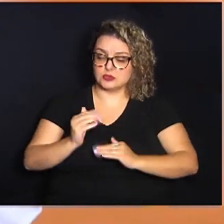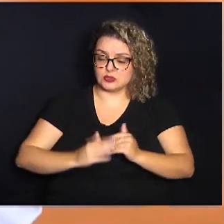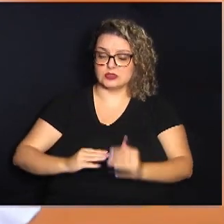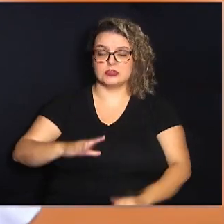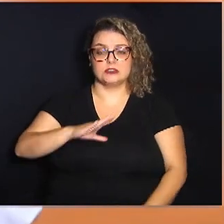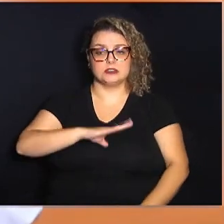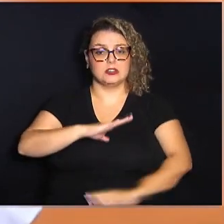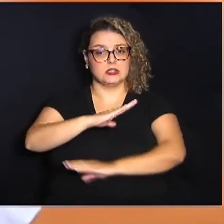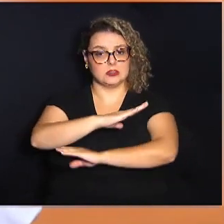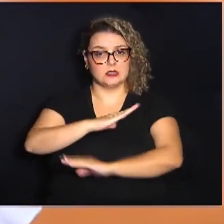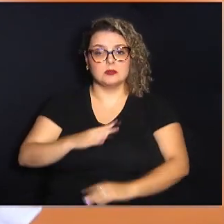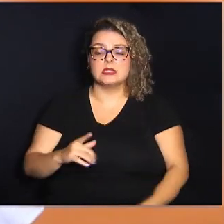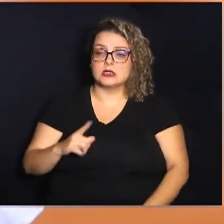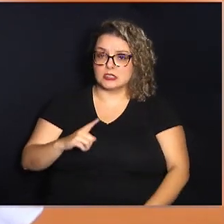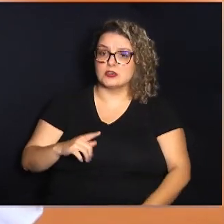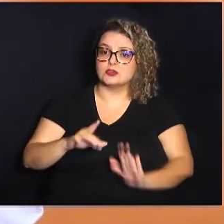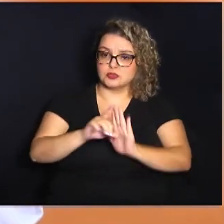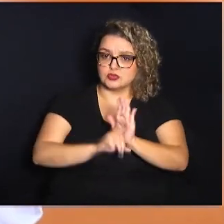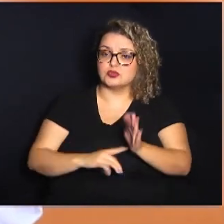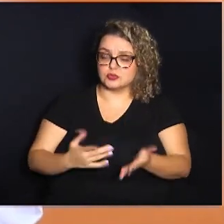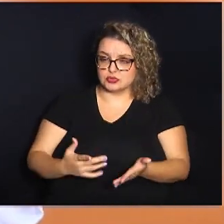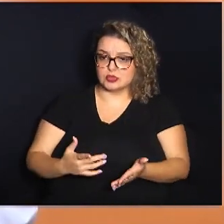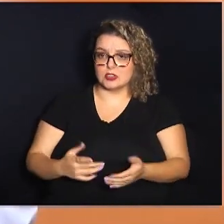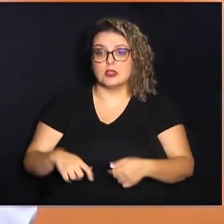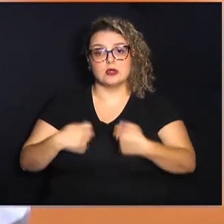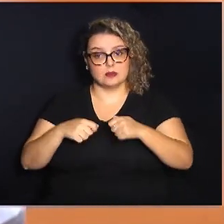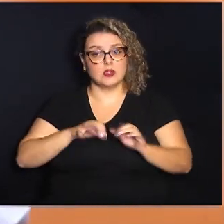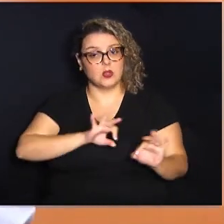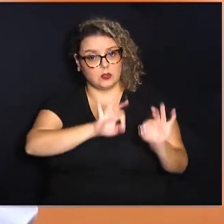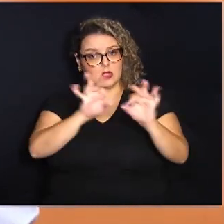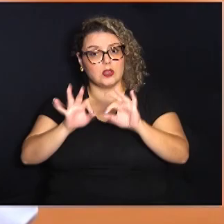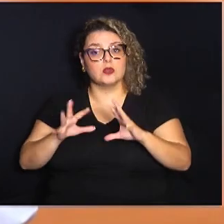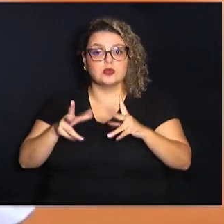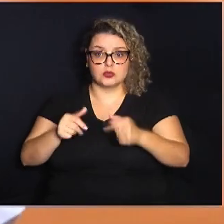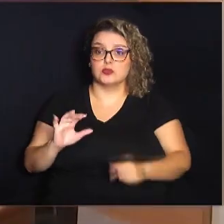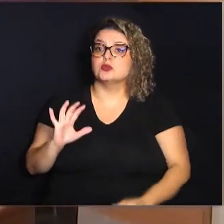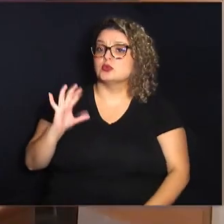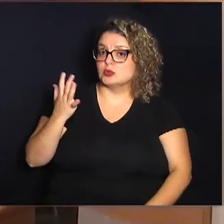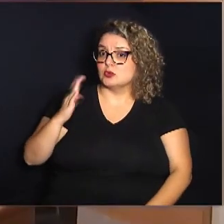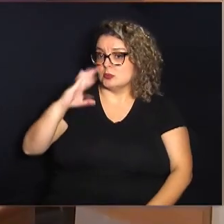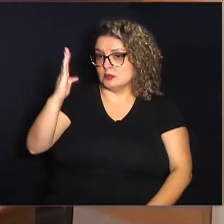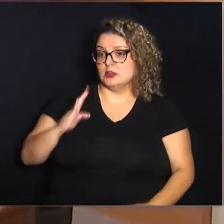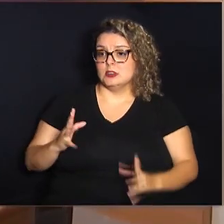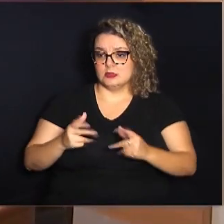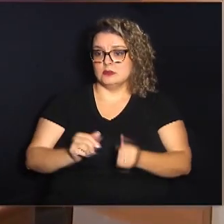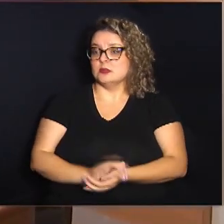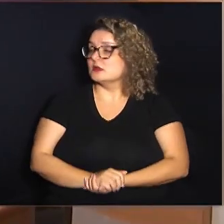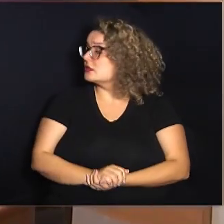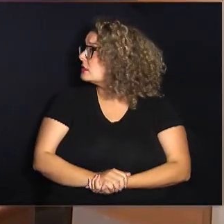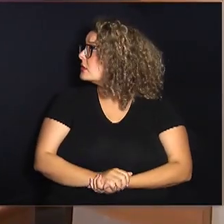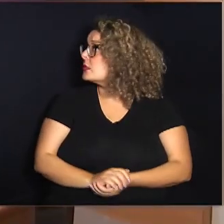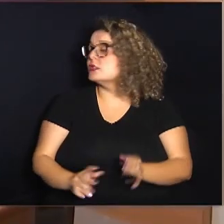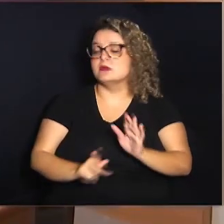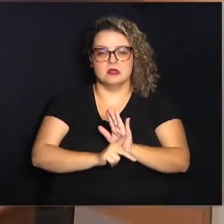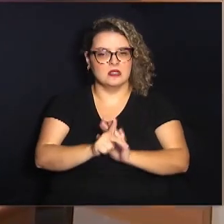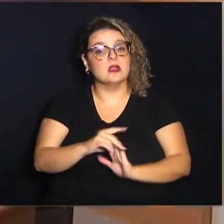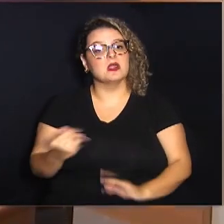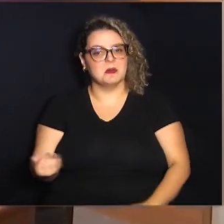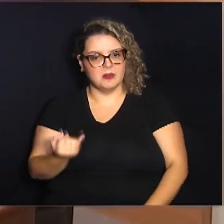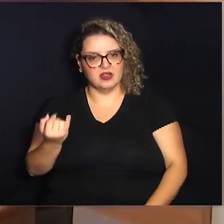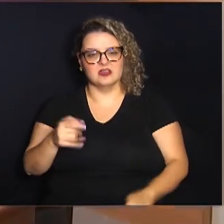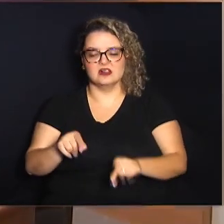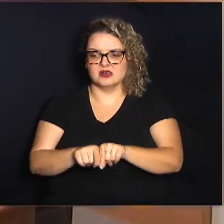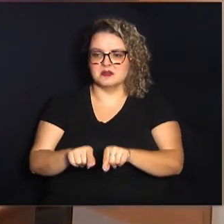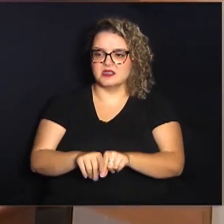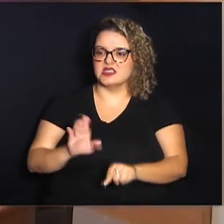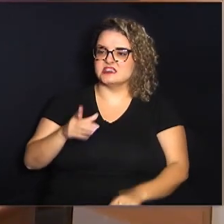e nós precisamos fazer um acompanhamento com aquilo que acontece no Brasil todo. Esse projeto é um projeto importante, inclusive eu já dei um